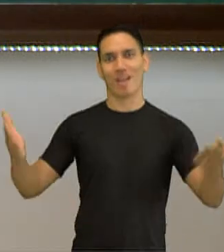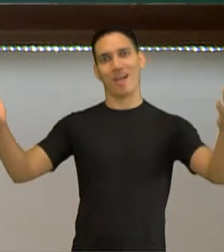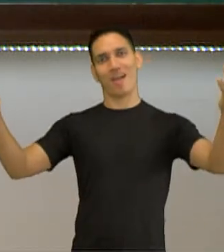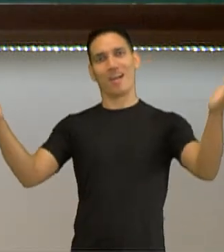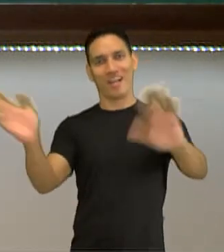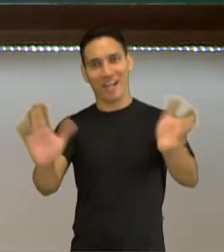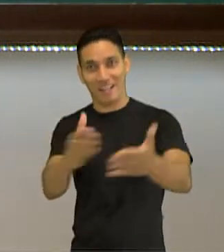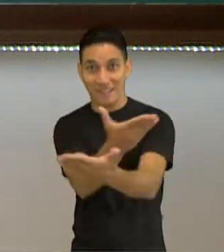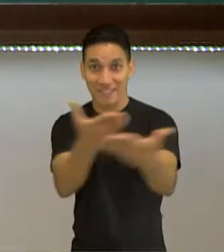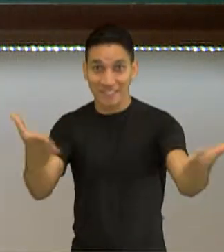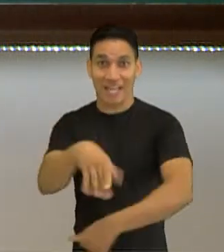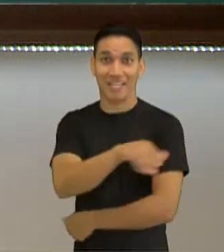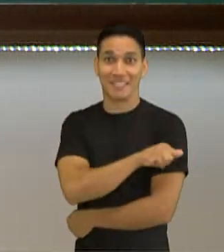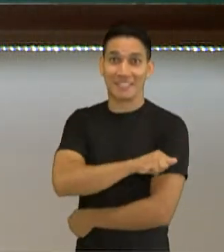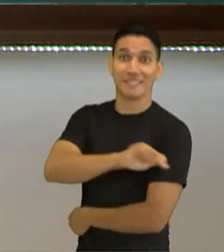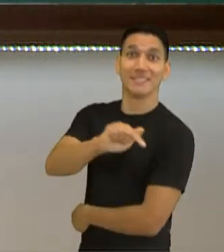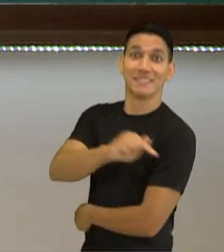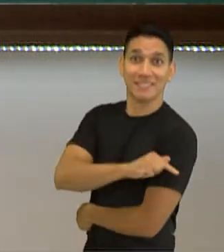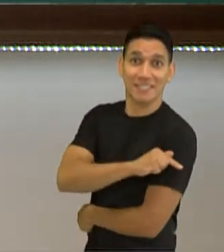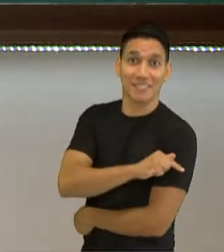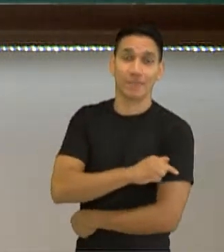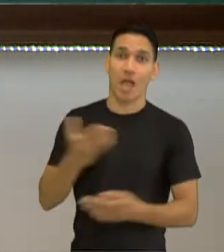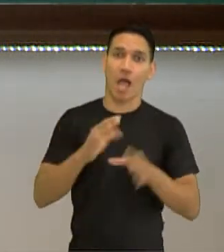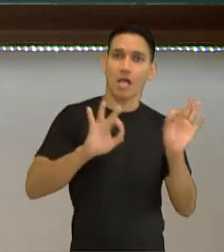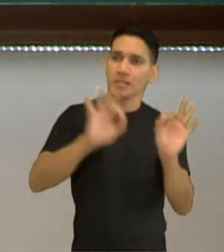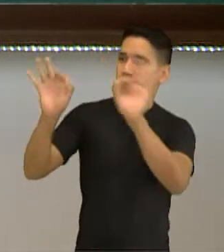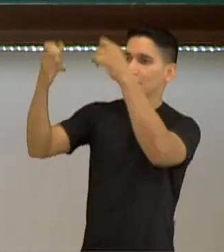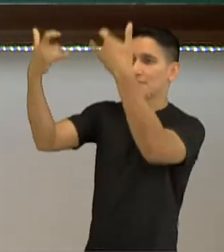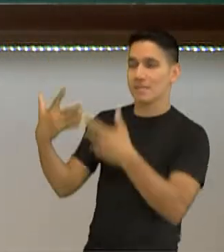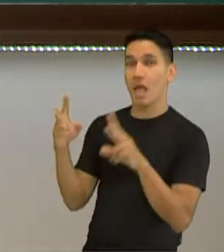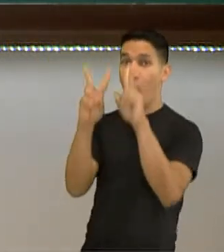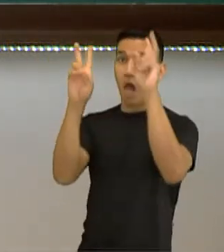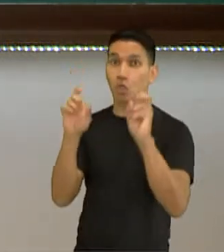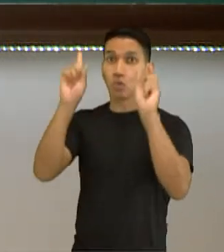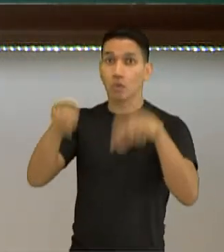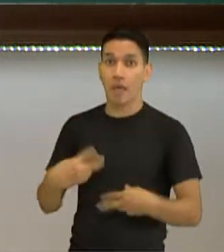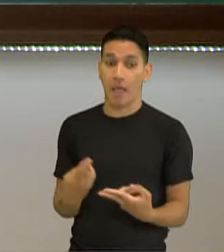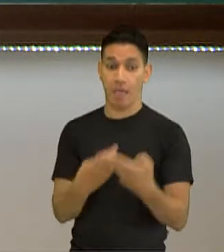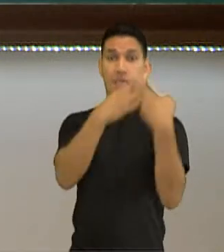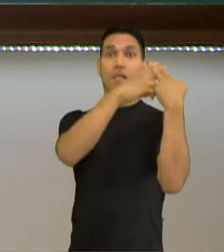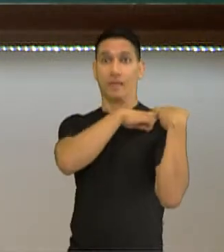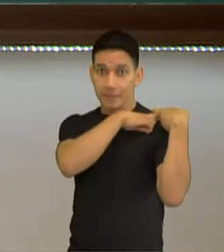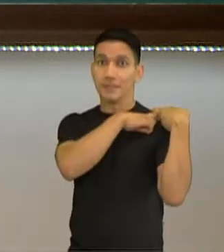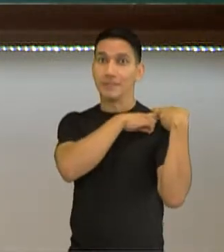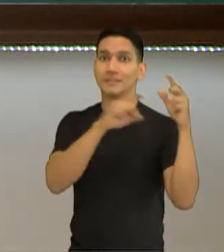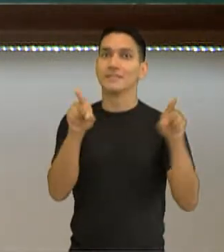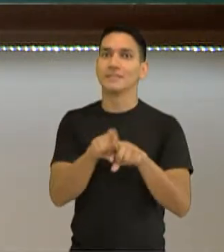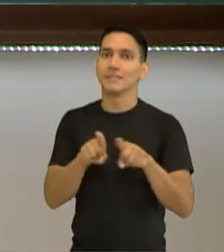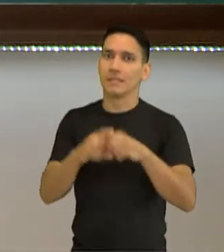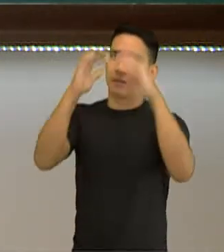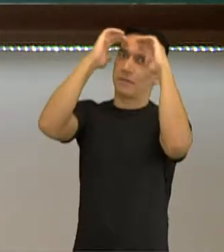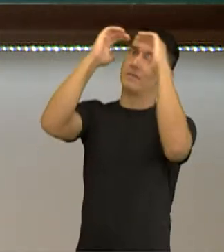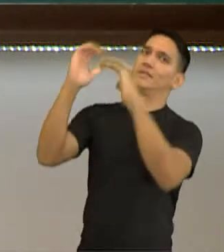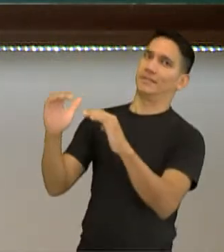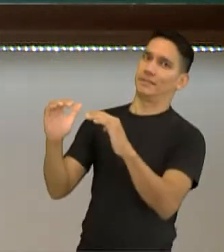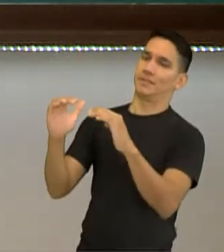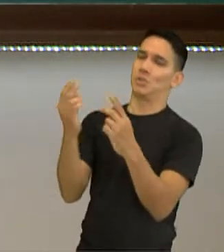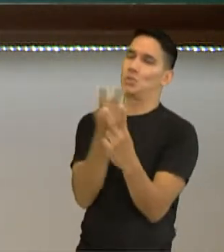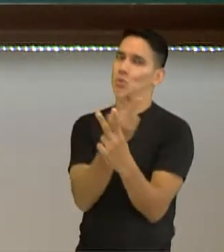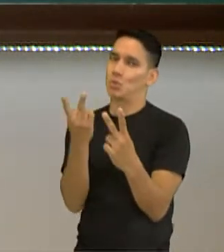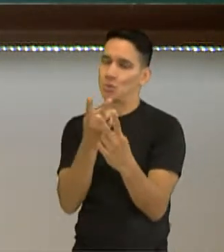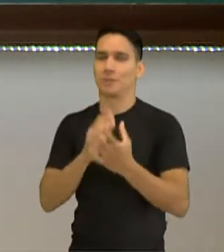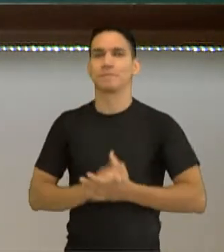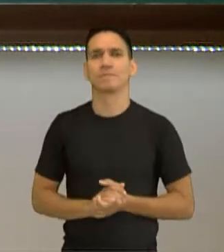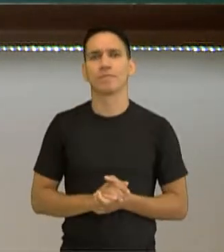Olá, estudantes do sétimo ano! Neste vídeo vamos falar sobre responsabilidade e respeito.